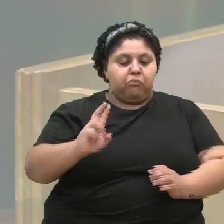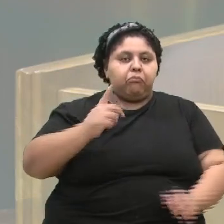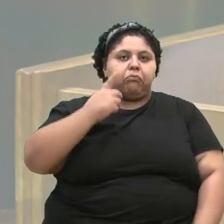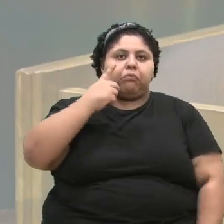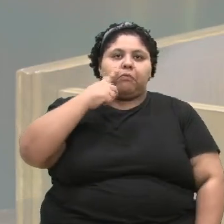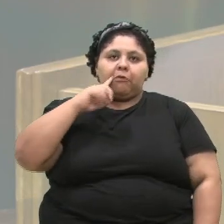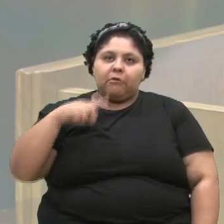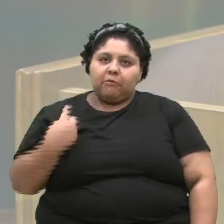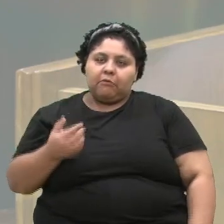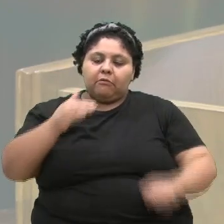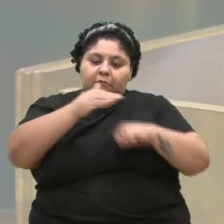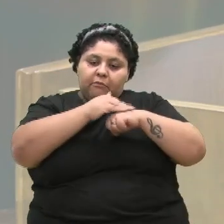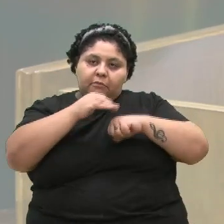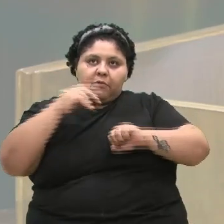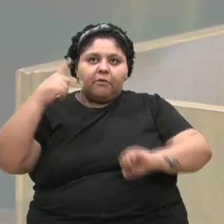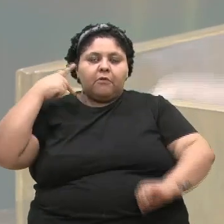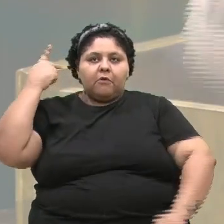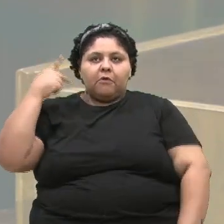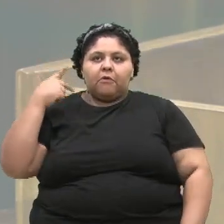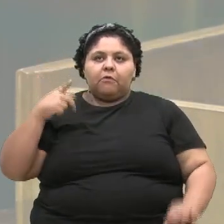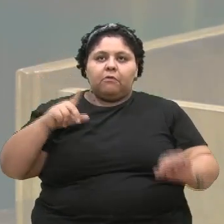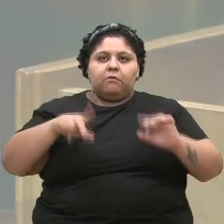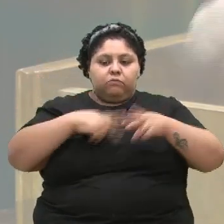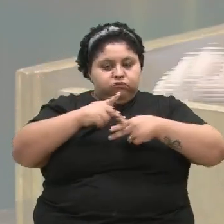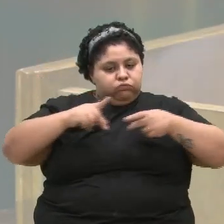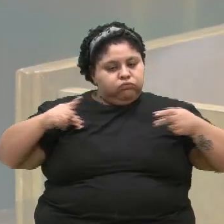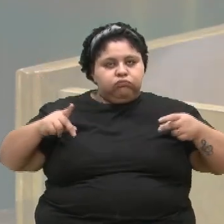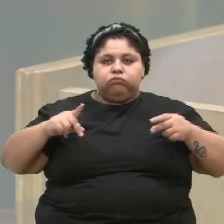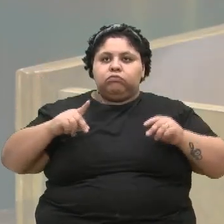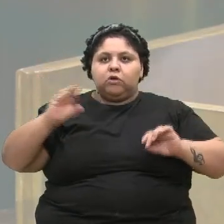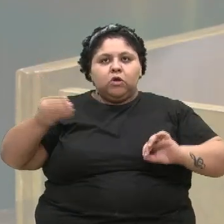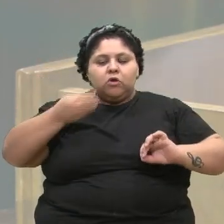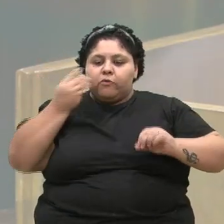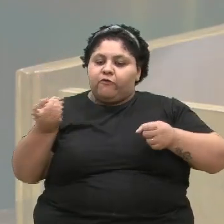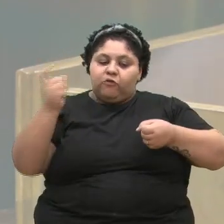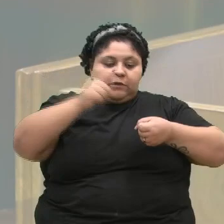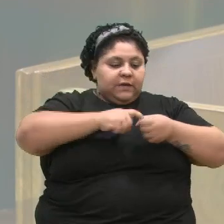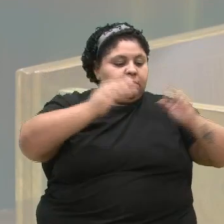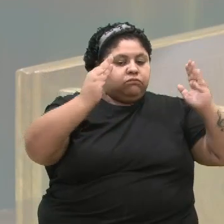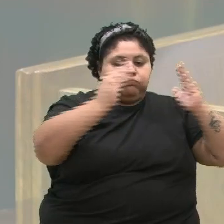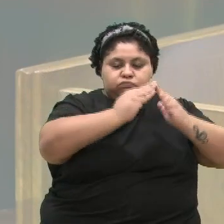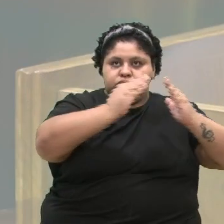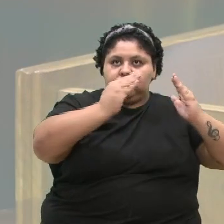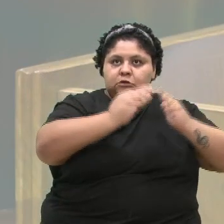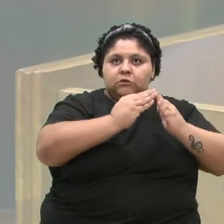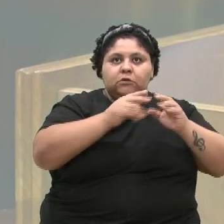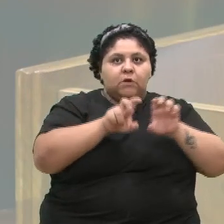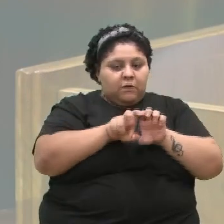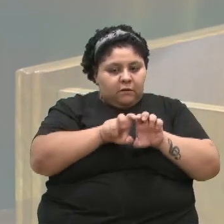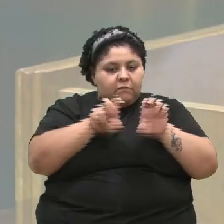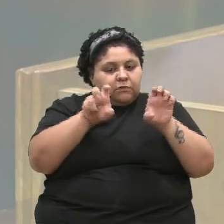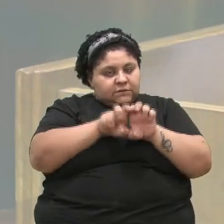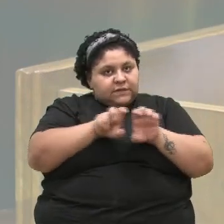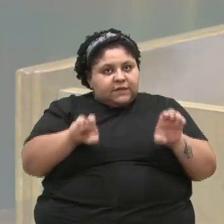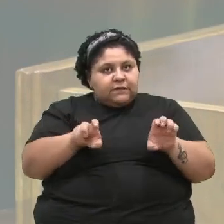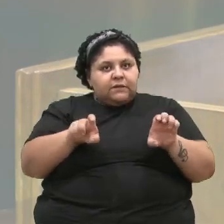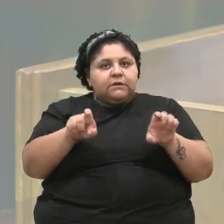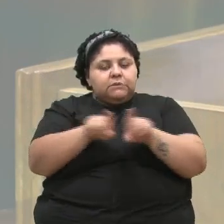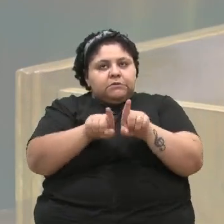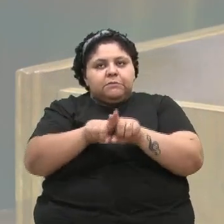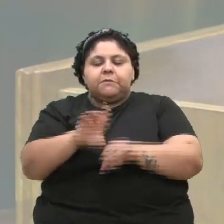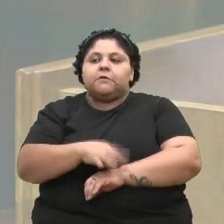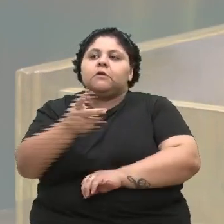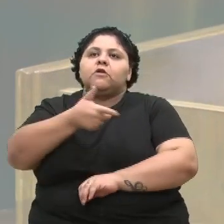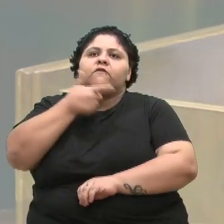nosso querido vereador também, Daniel Luz, que, com certeza, daqui a pouco retornará à casa e ocupará essa cadeira também. E dizer, né, que